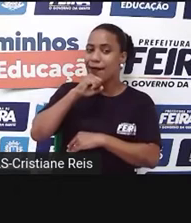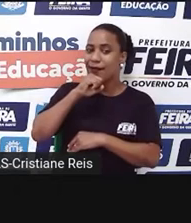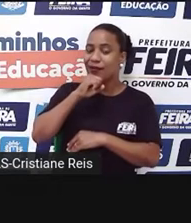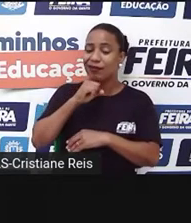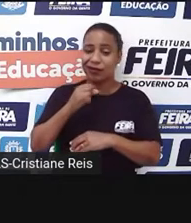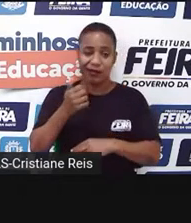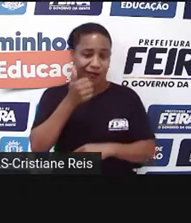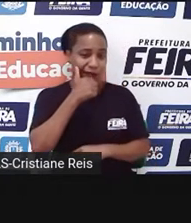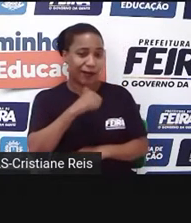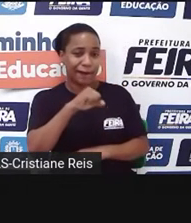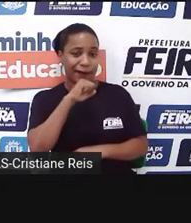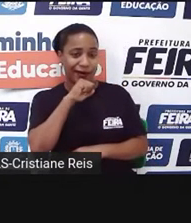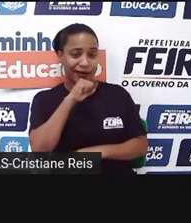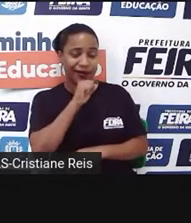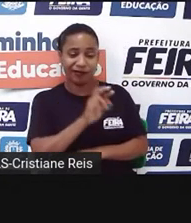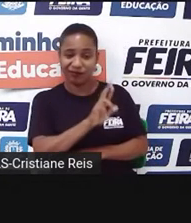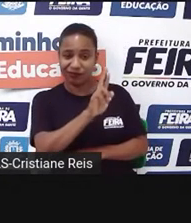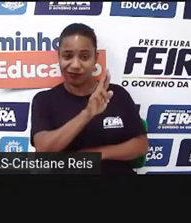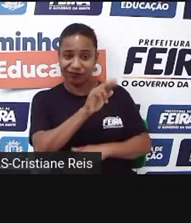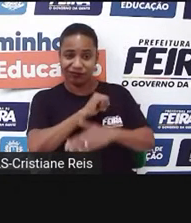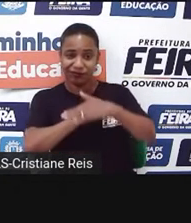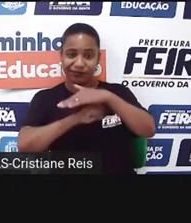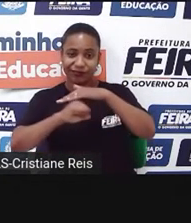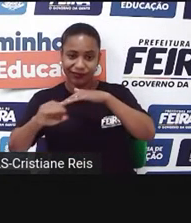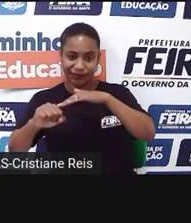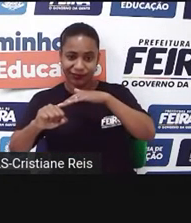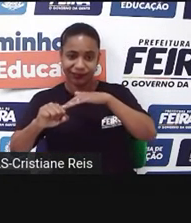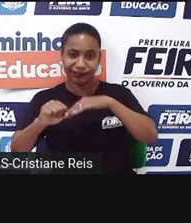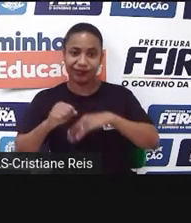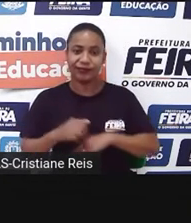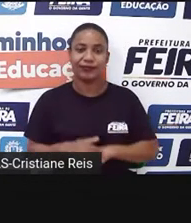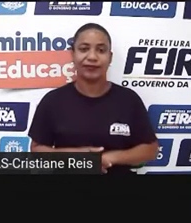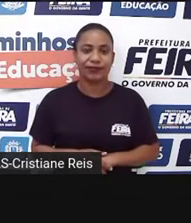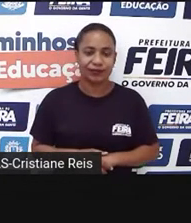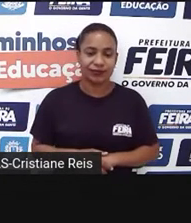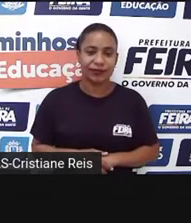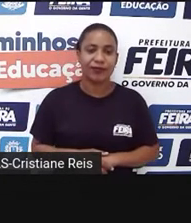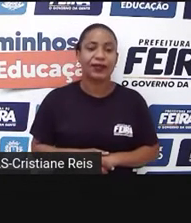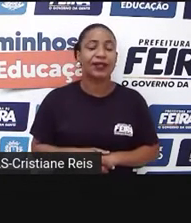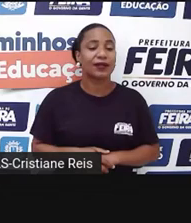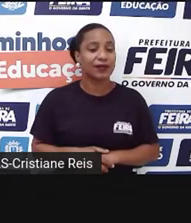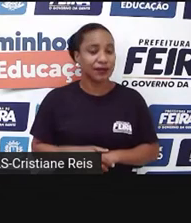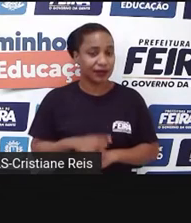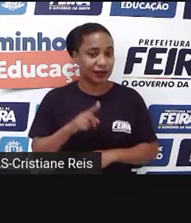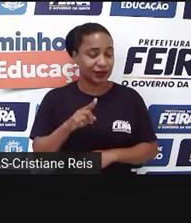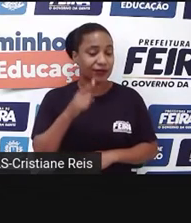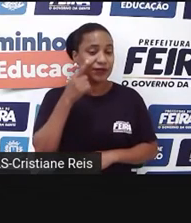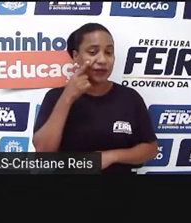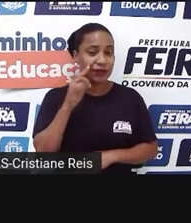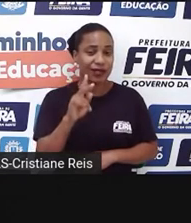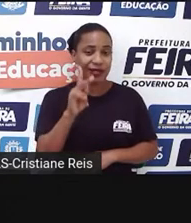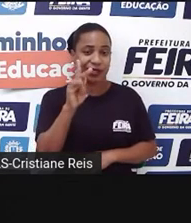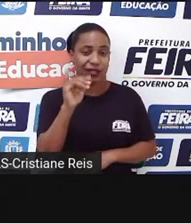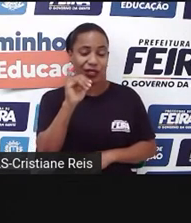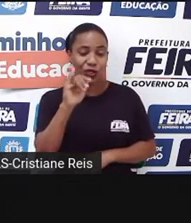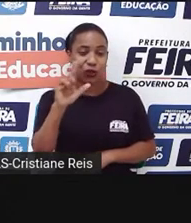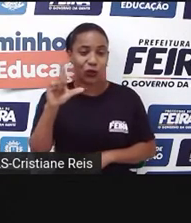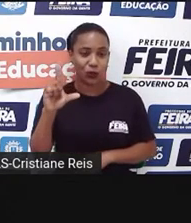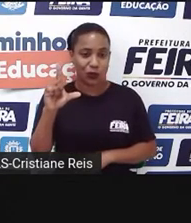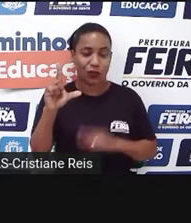este verbo aqui na sua forma normal é kill. Mas, quando eu passo para o passado eu acrescento id,